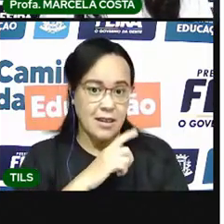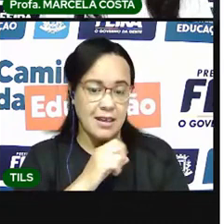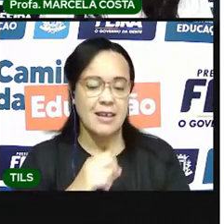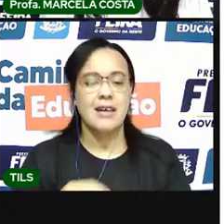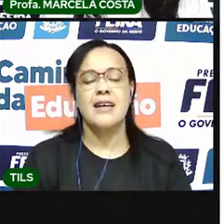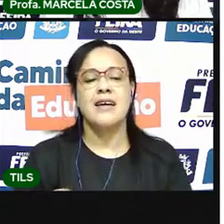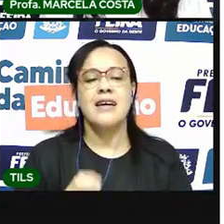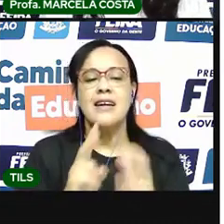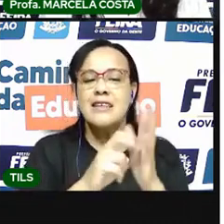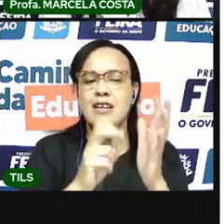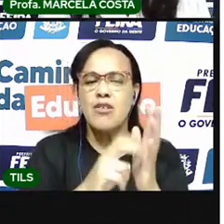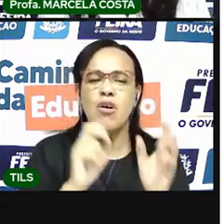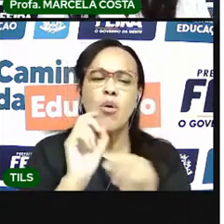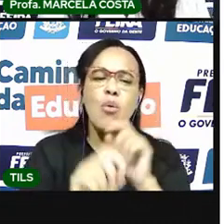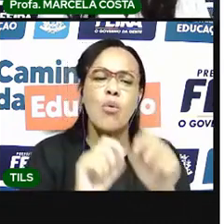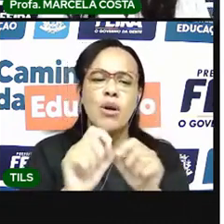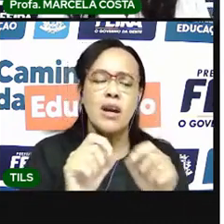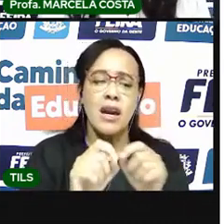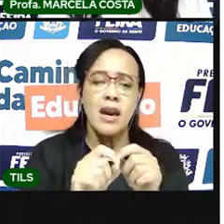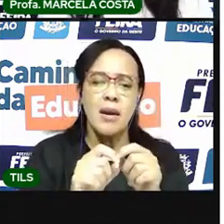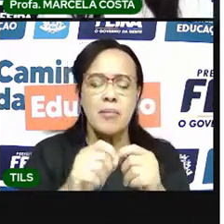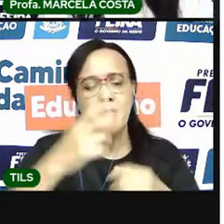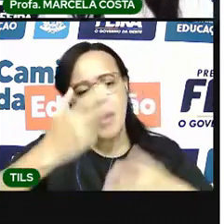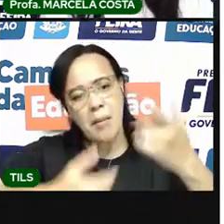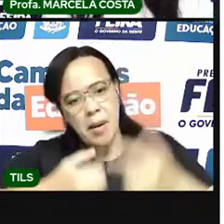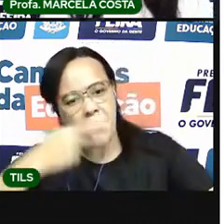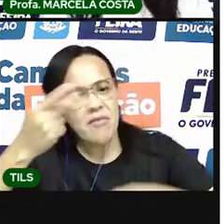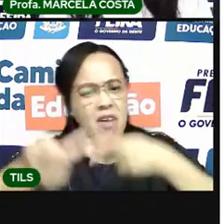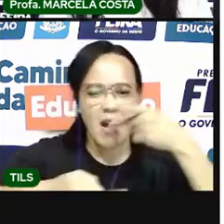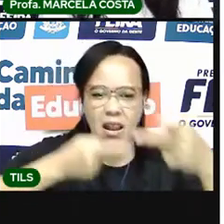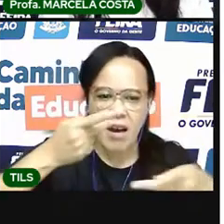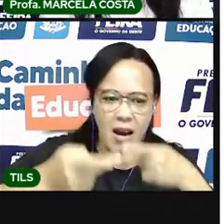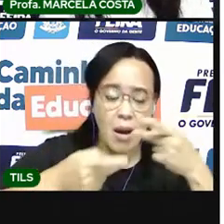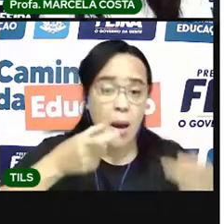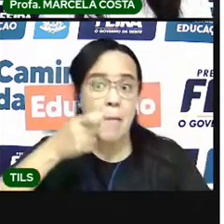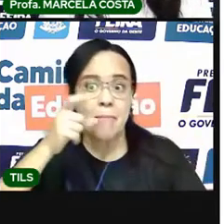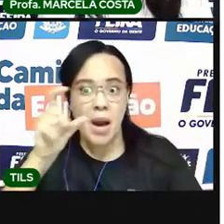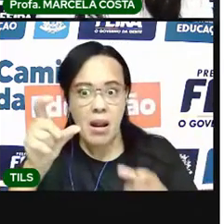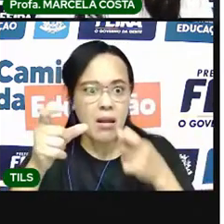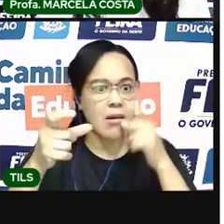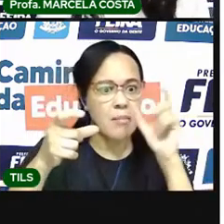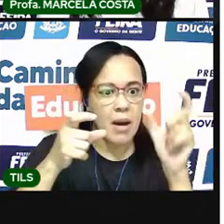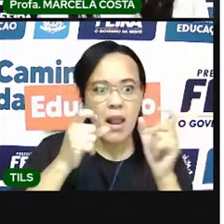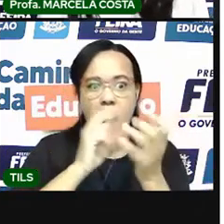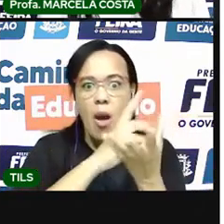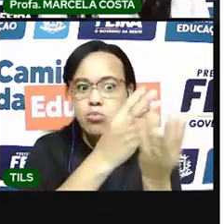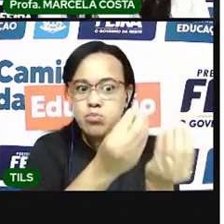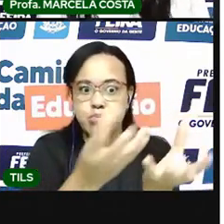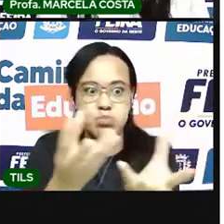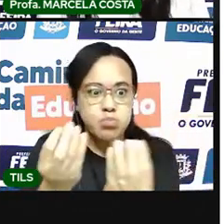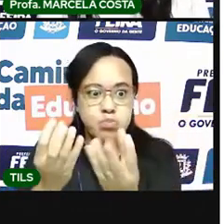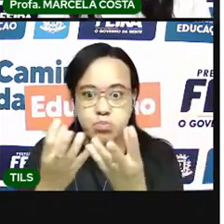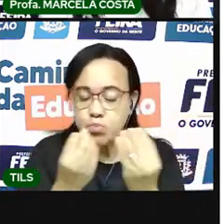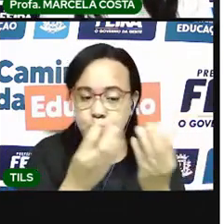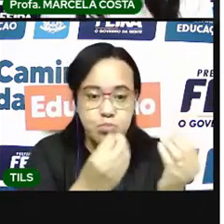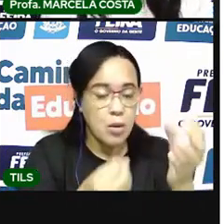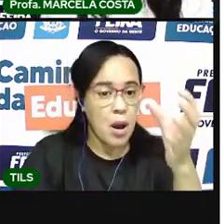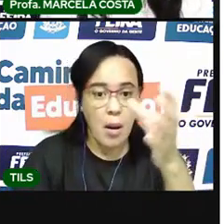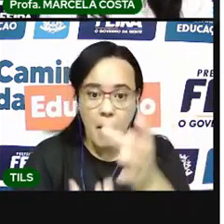nossa maneira de falar o português, tem várias palavras que são de origem indígena.